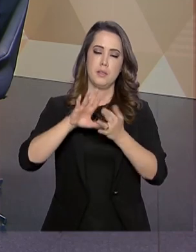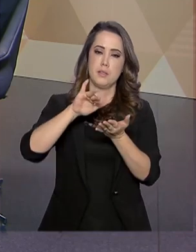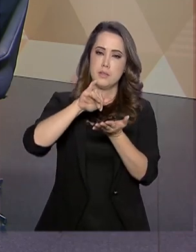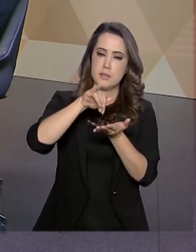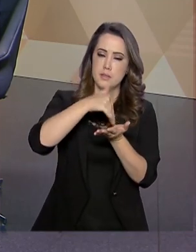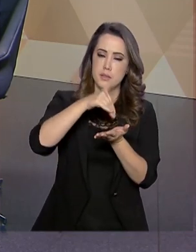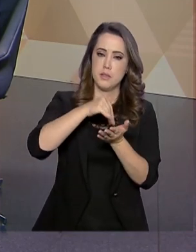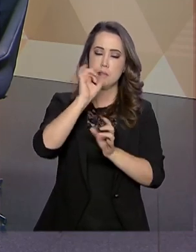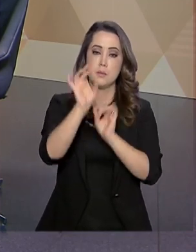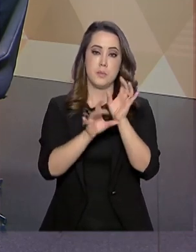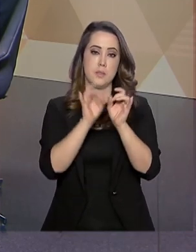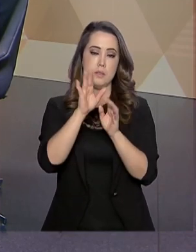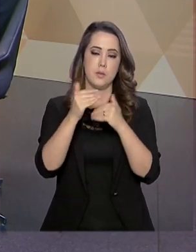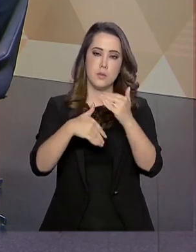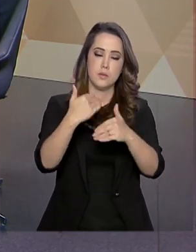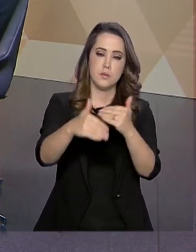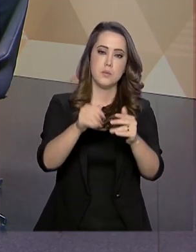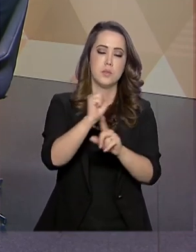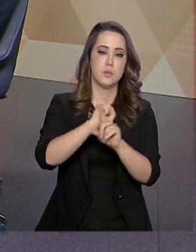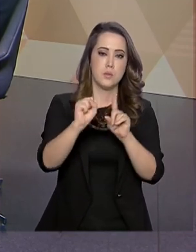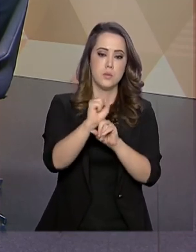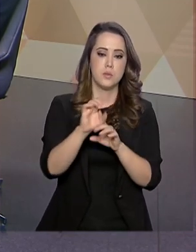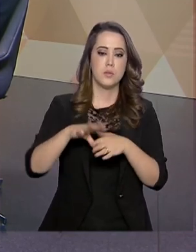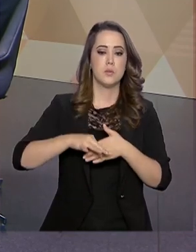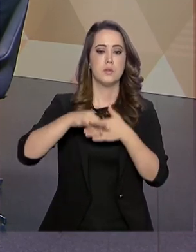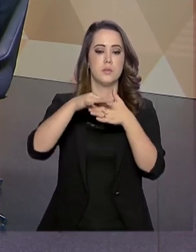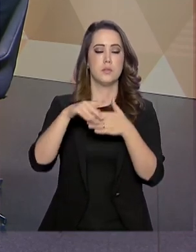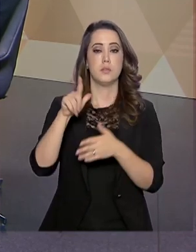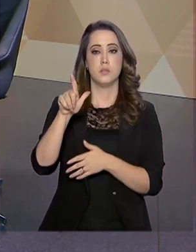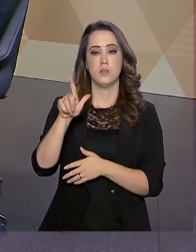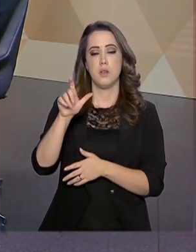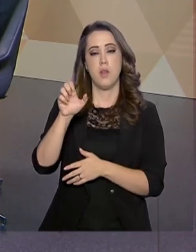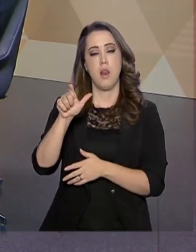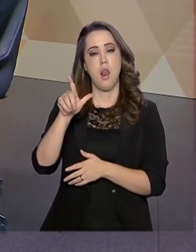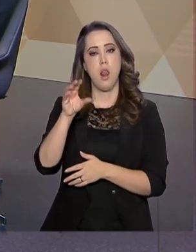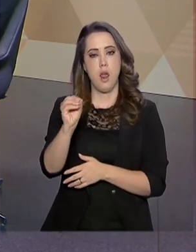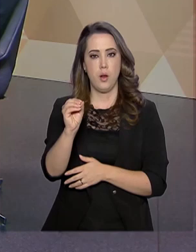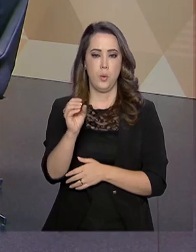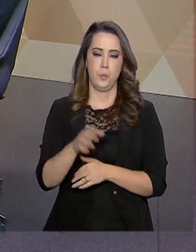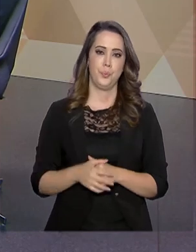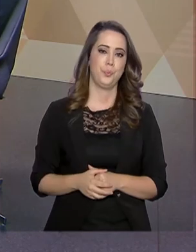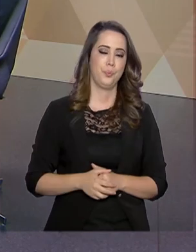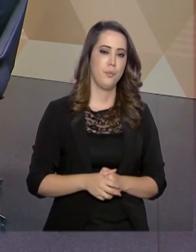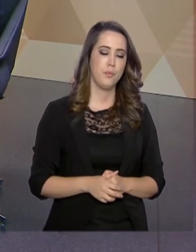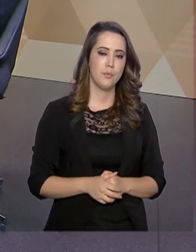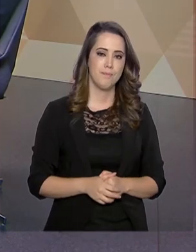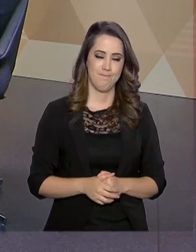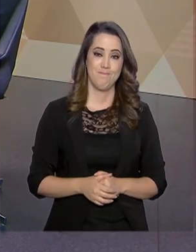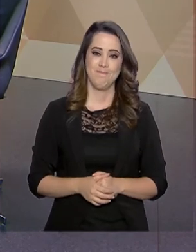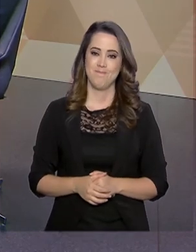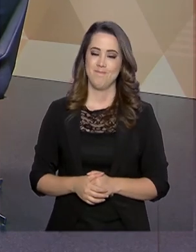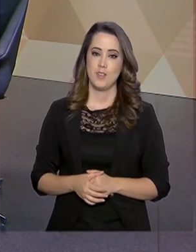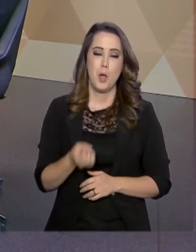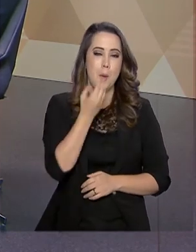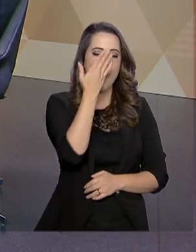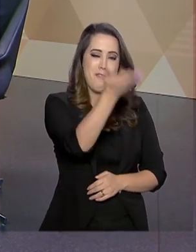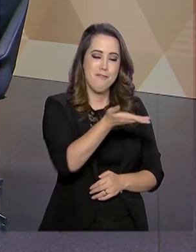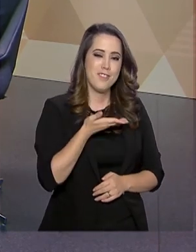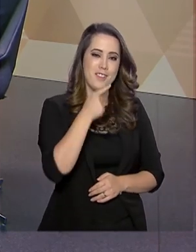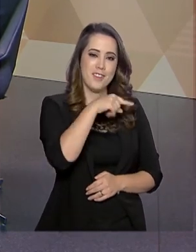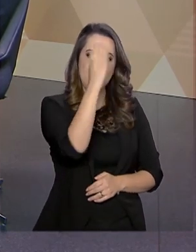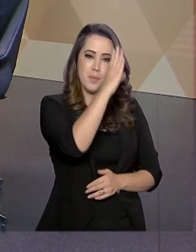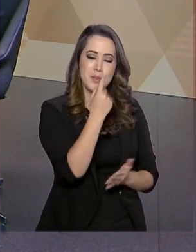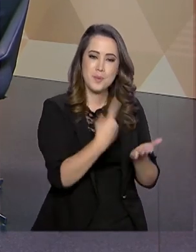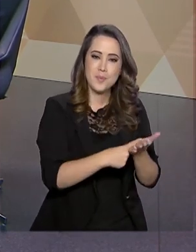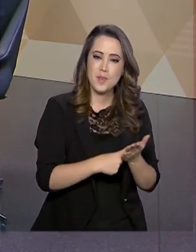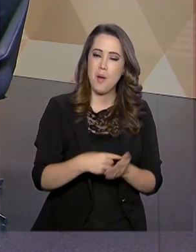Desenvolvimento Social, comandada por Lelo Coimbra. Seja muito bem-vindo aqui ao Brasil em Pauta, secretário. Obrigado,